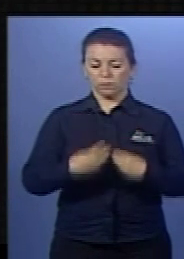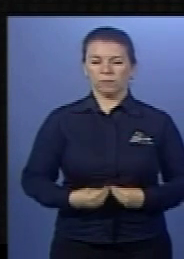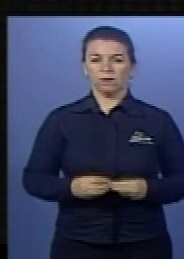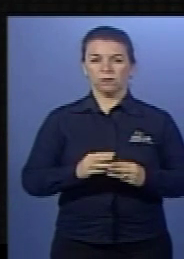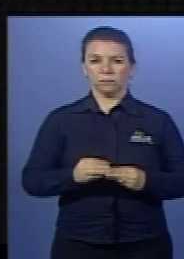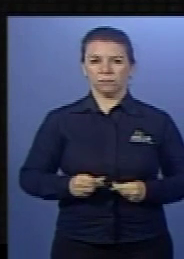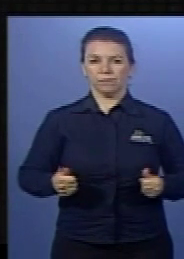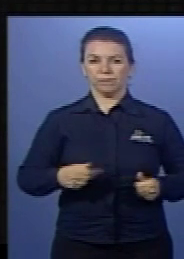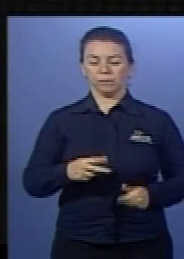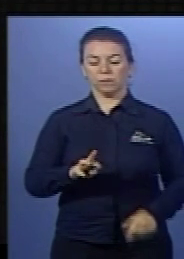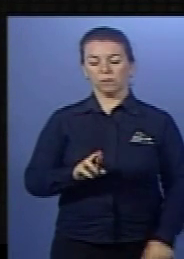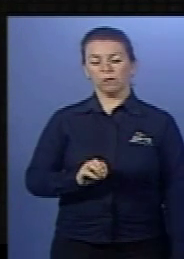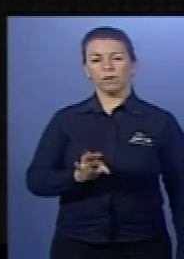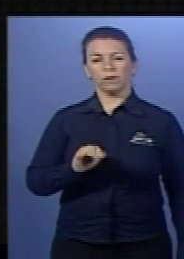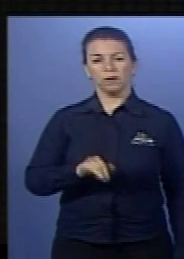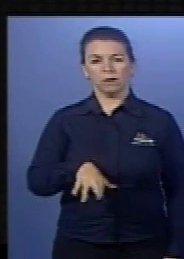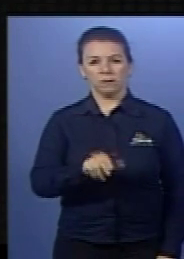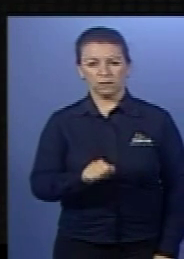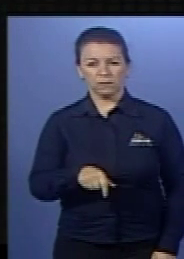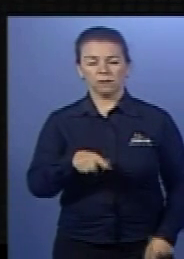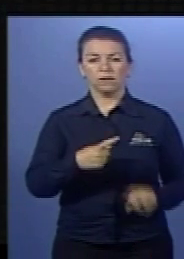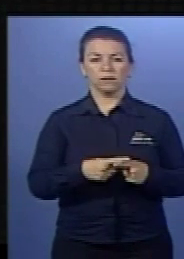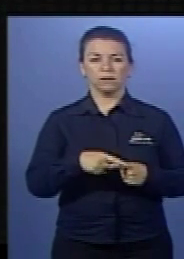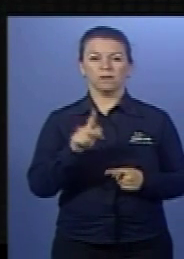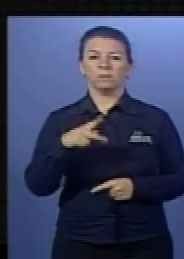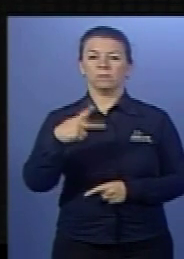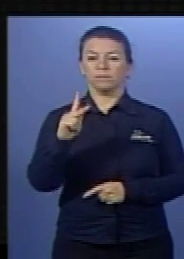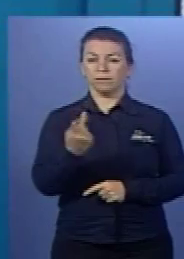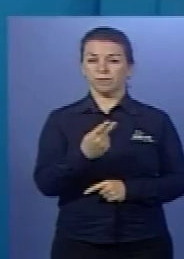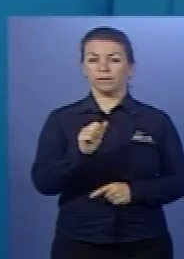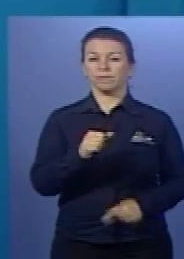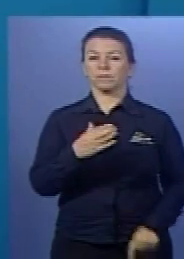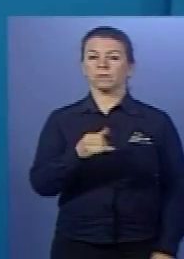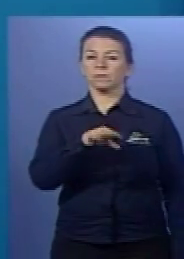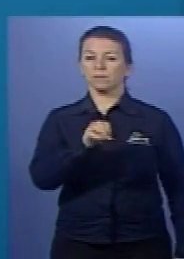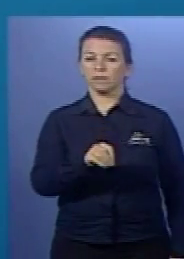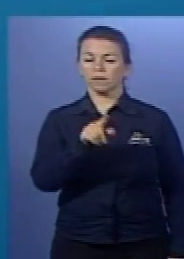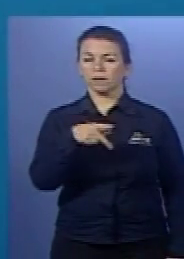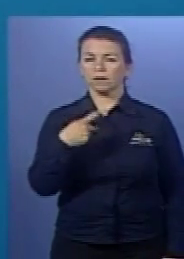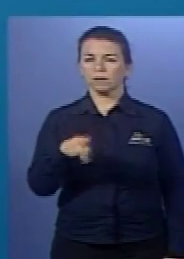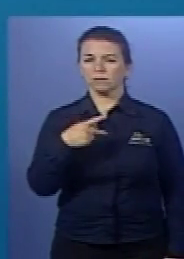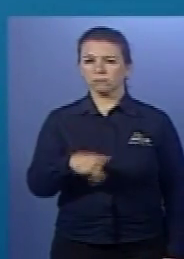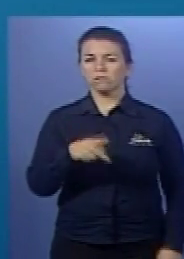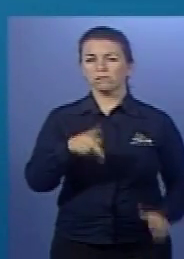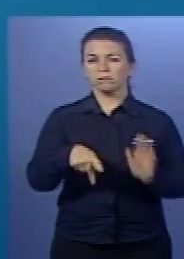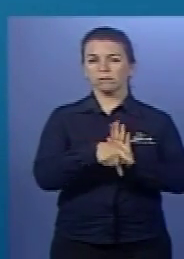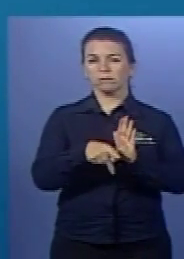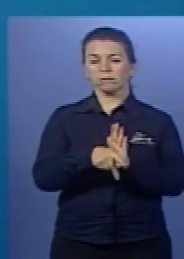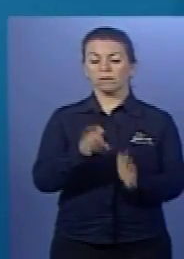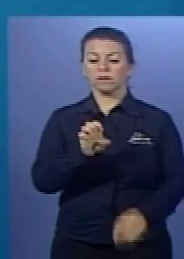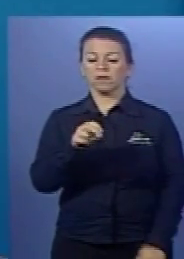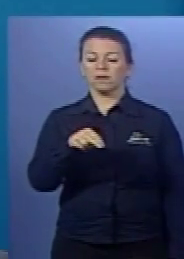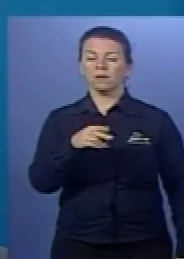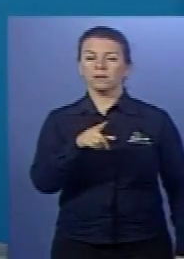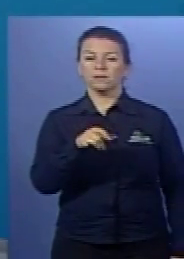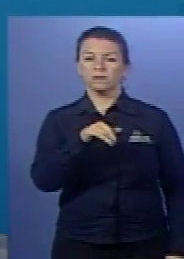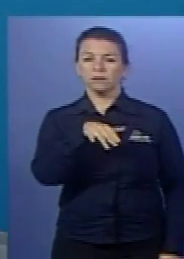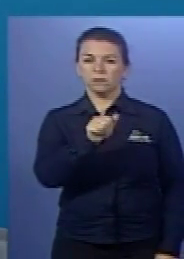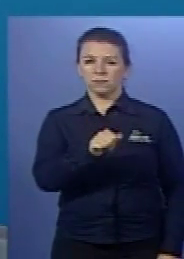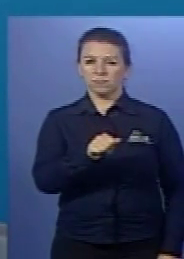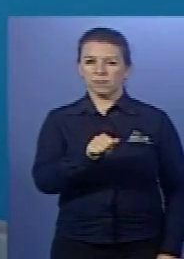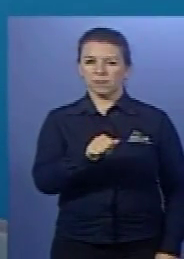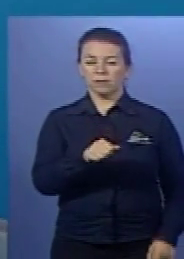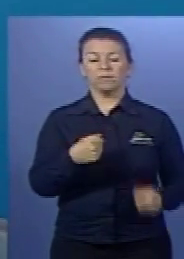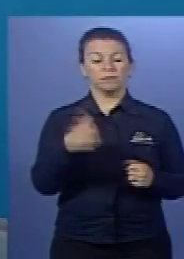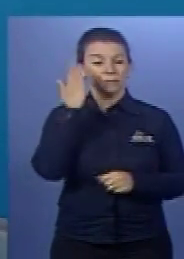tem o pH ácido. Então, pode comigo. Aqui tem uma relação simples da enzima, o seu pH e o local